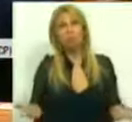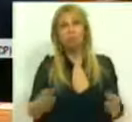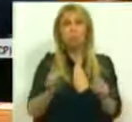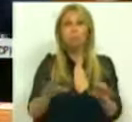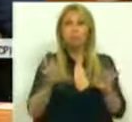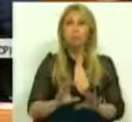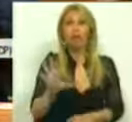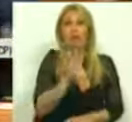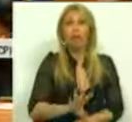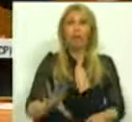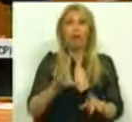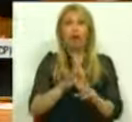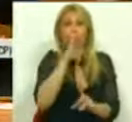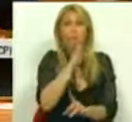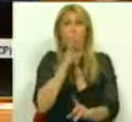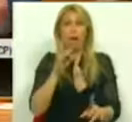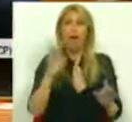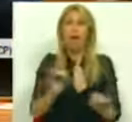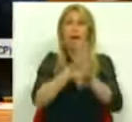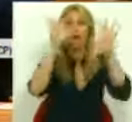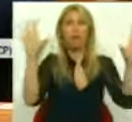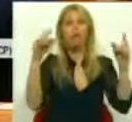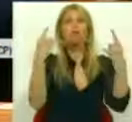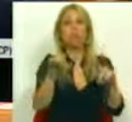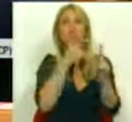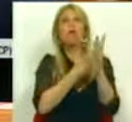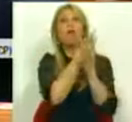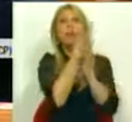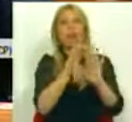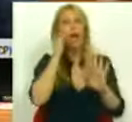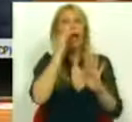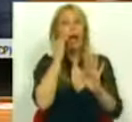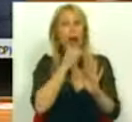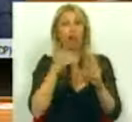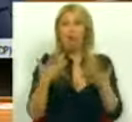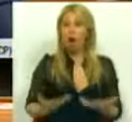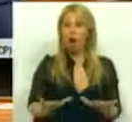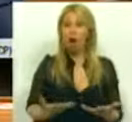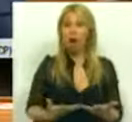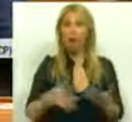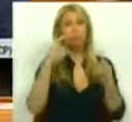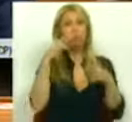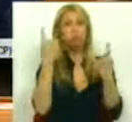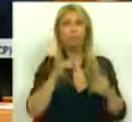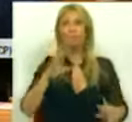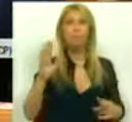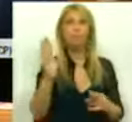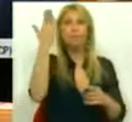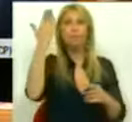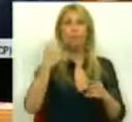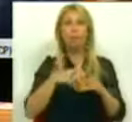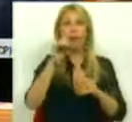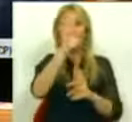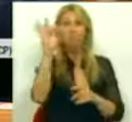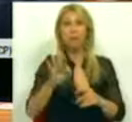de clarividência. Temos a medida da gravidade do momento, traduzida sobretudo nos índices de